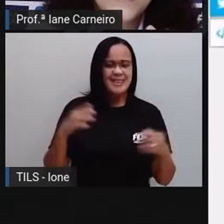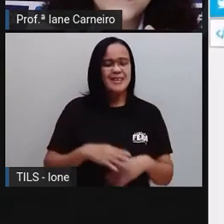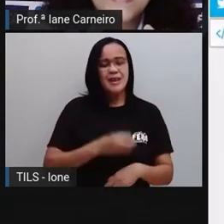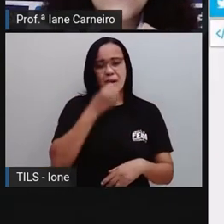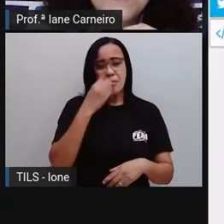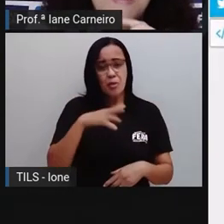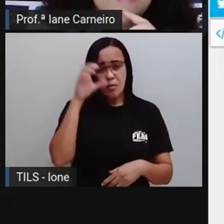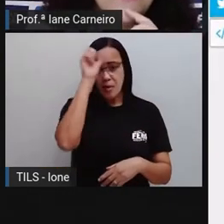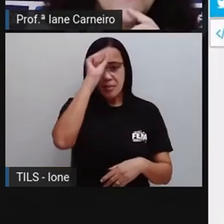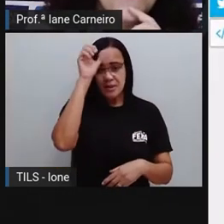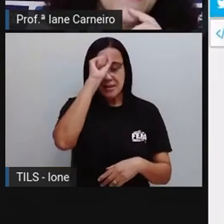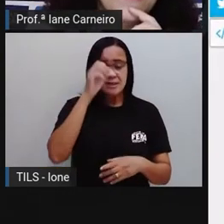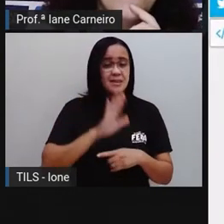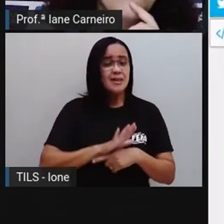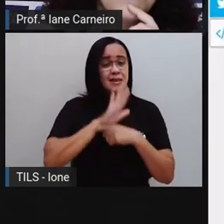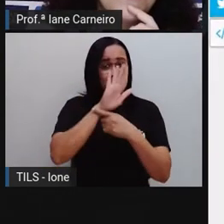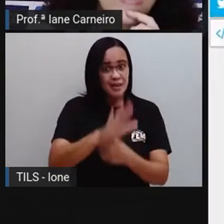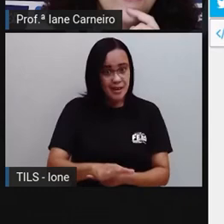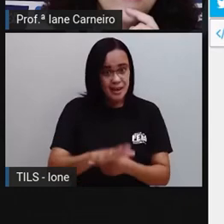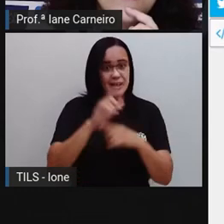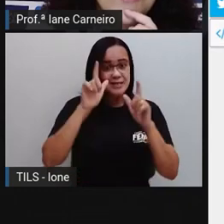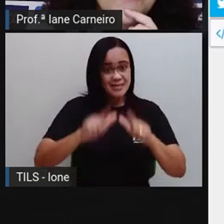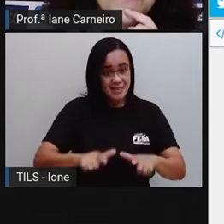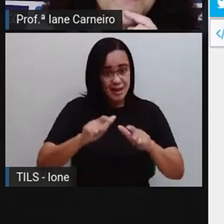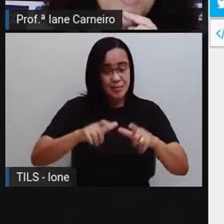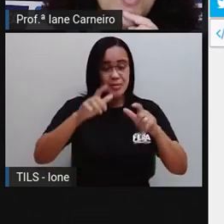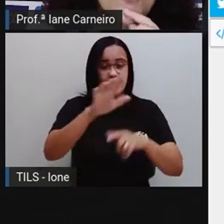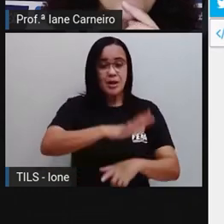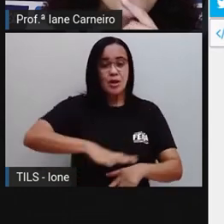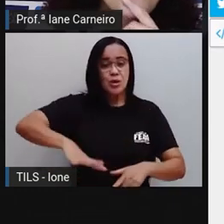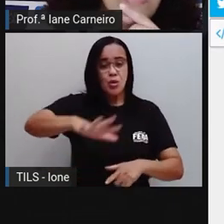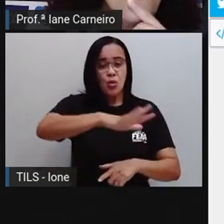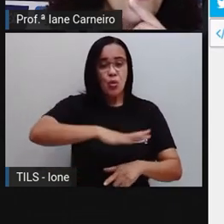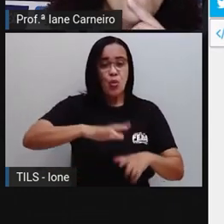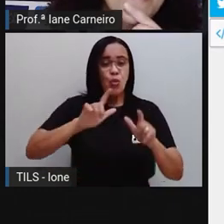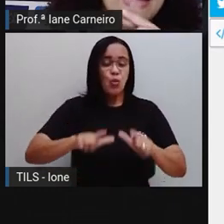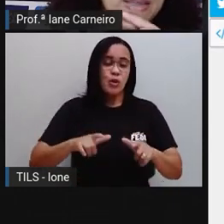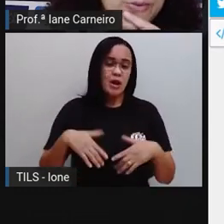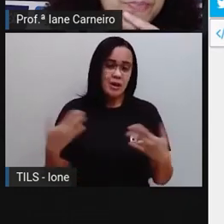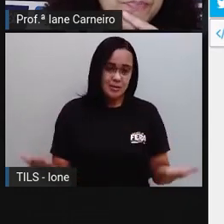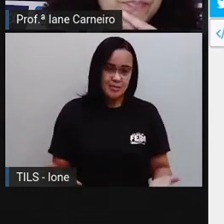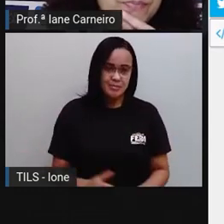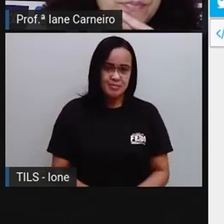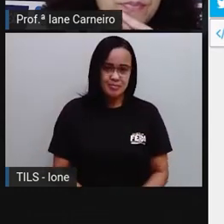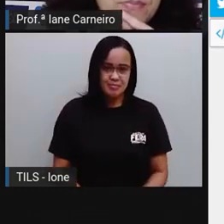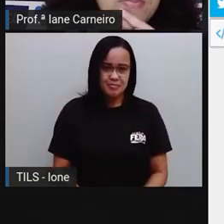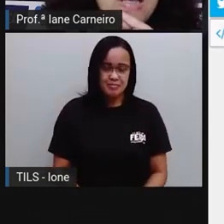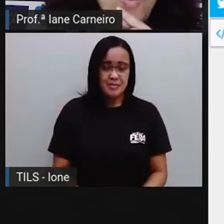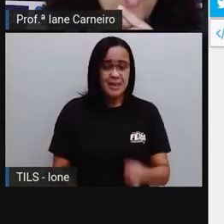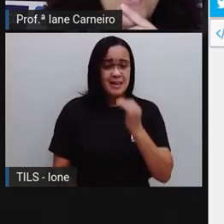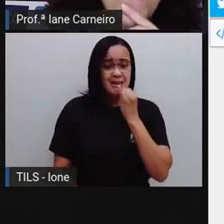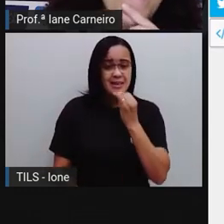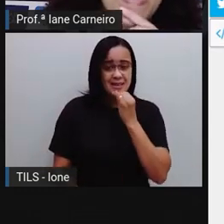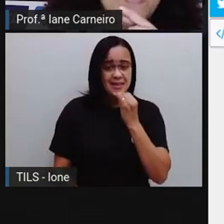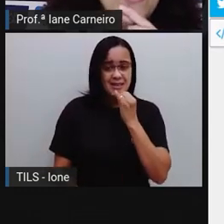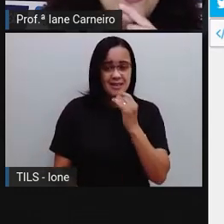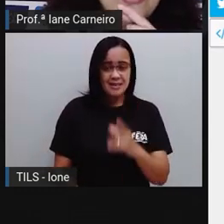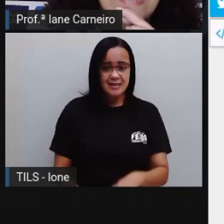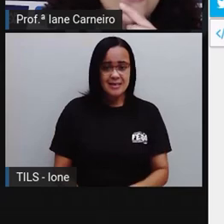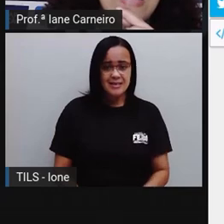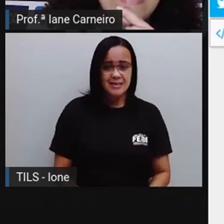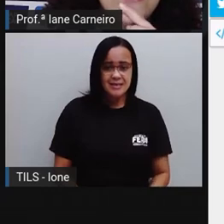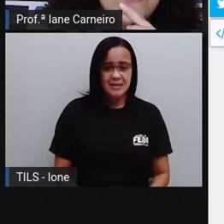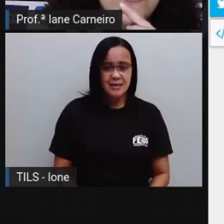se orientar no espaço. Vamos lá, olha só. Onde está o bombeiro? O bombeiro